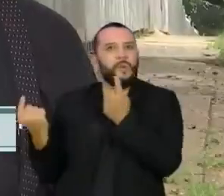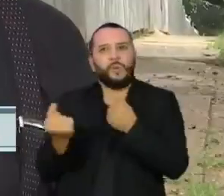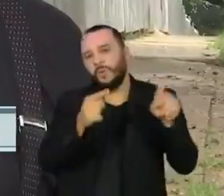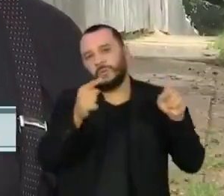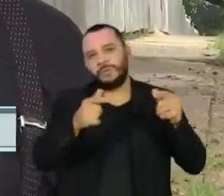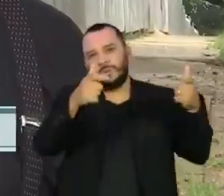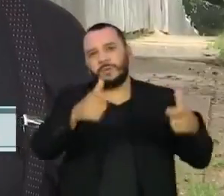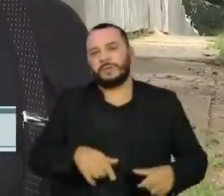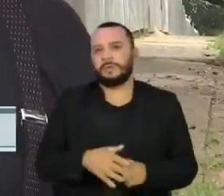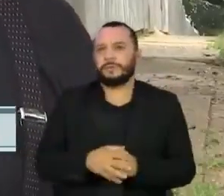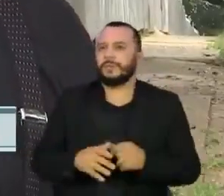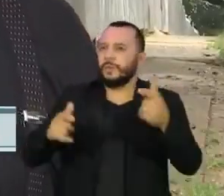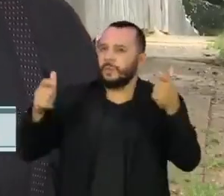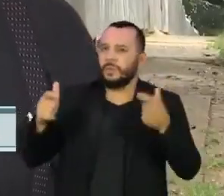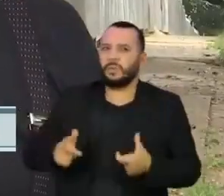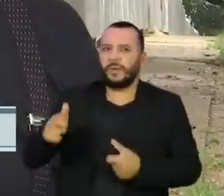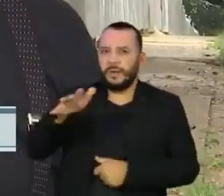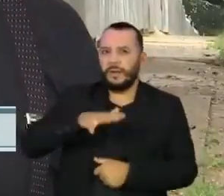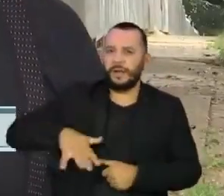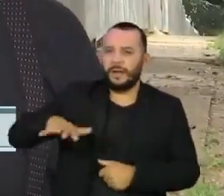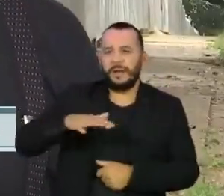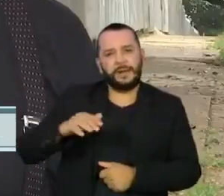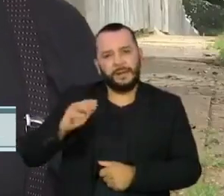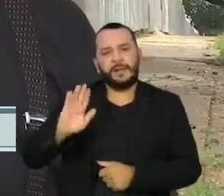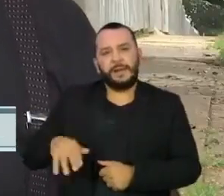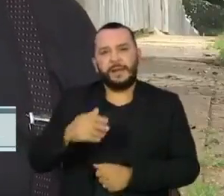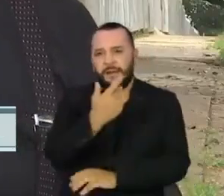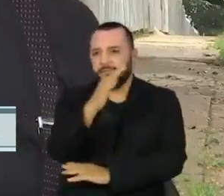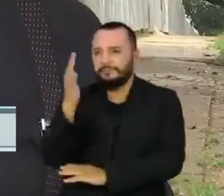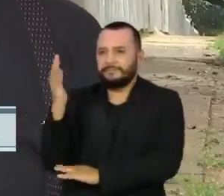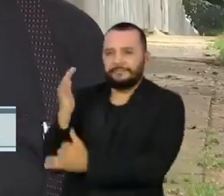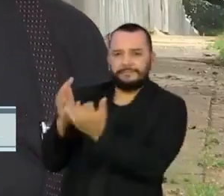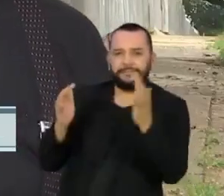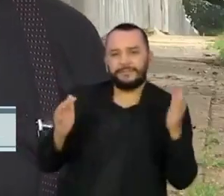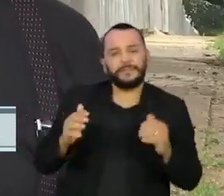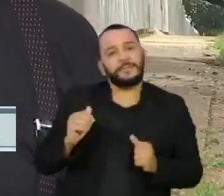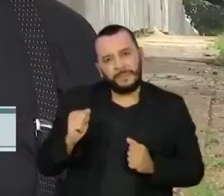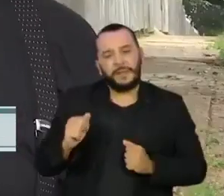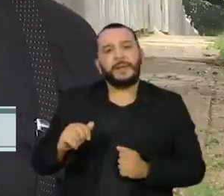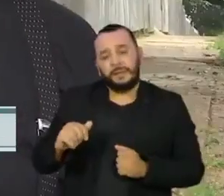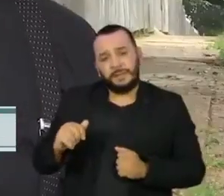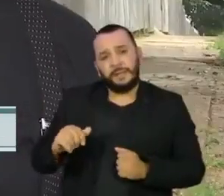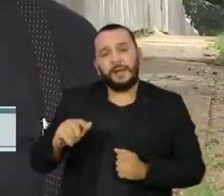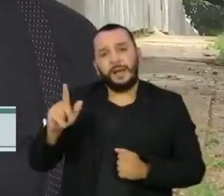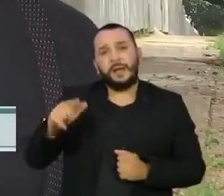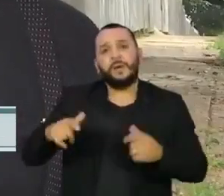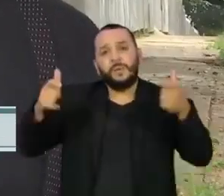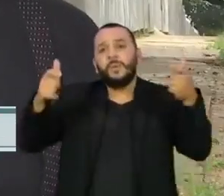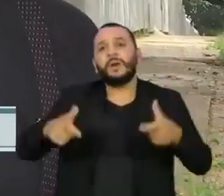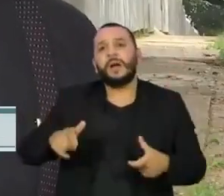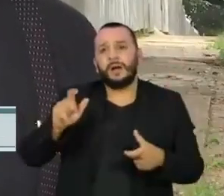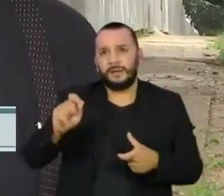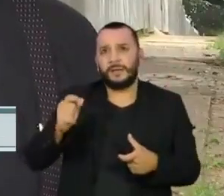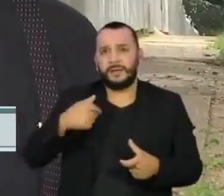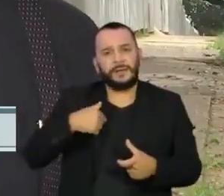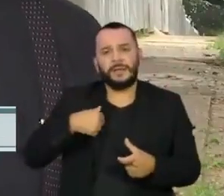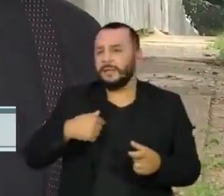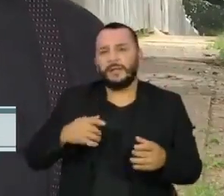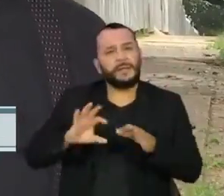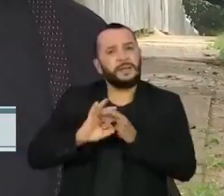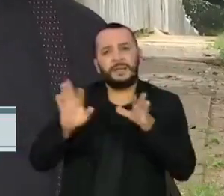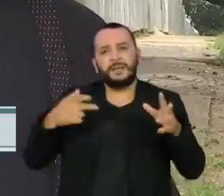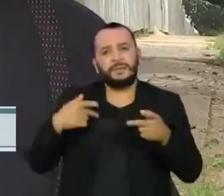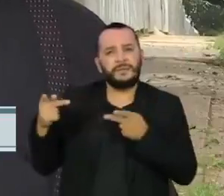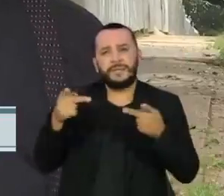É um lugar que é mais que uma praça, mas não chega a um parque. É um lugar que deveria ser encarado como um mirante urbano